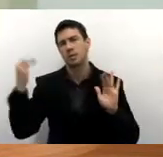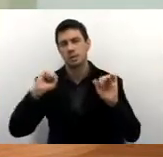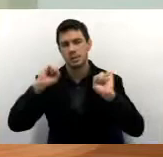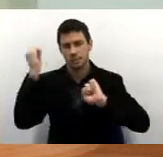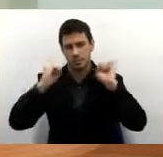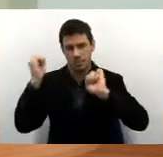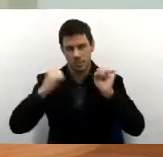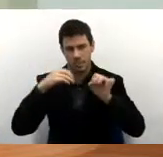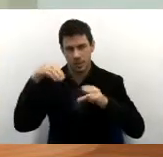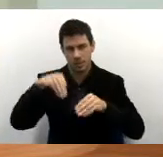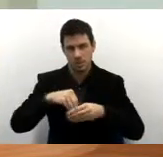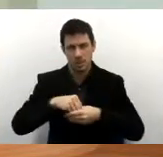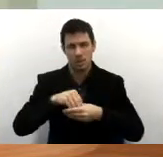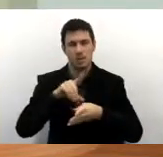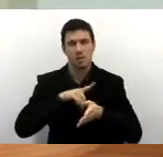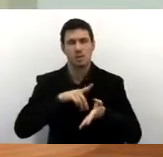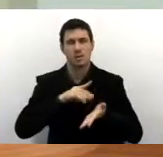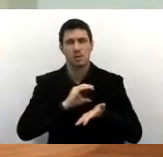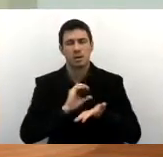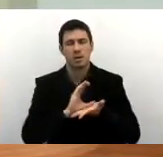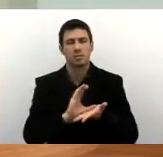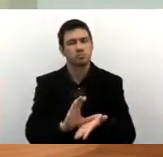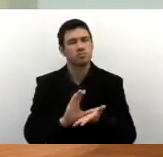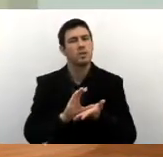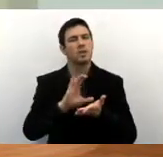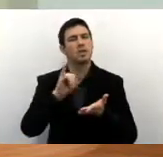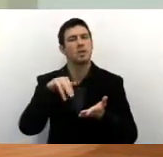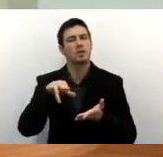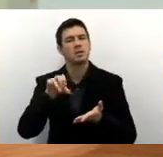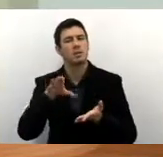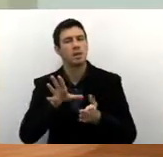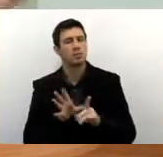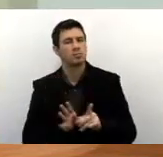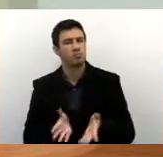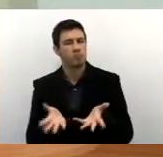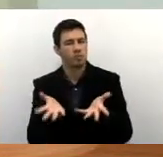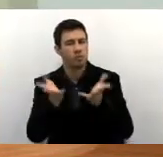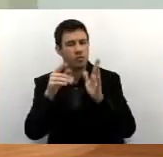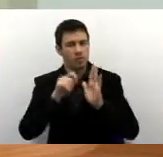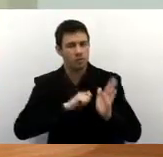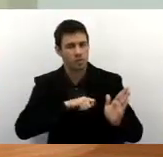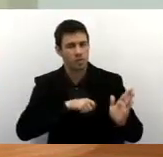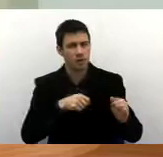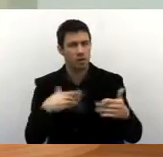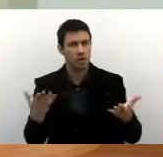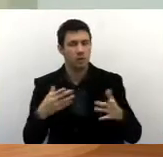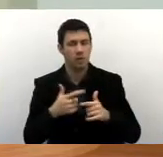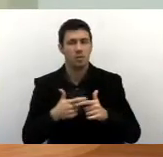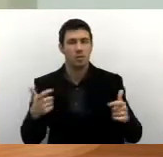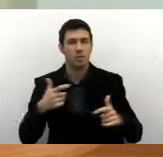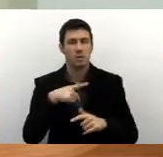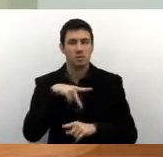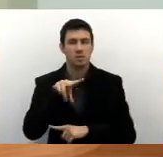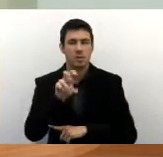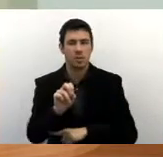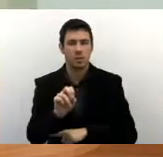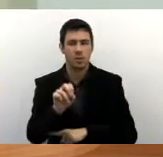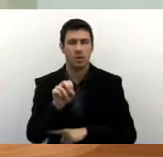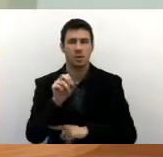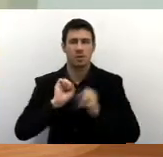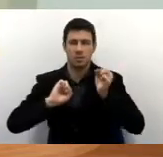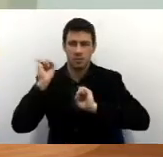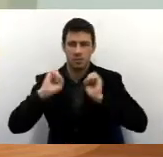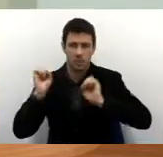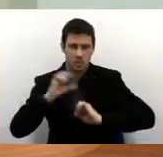recebem incentivos fiscais, isenções e das milhares de empresas cerca de 50 apenas que recebem esse tipo de